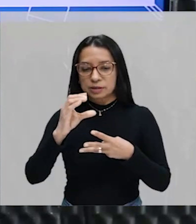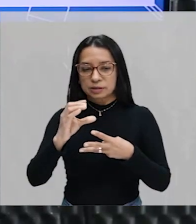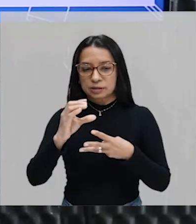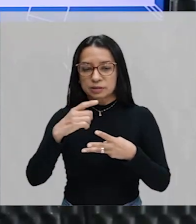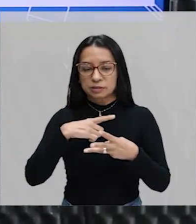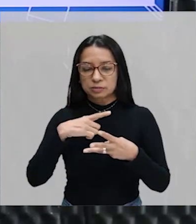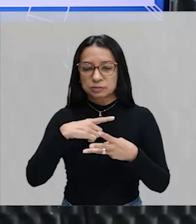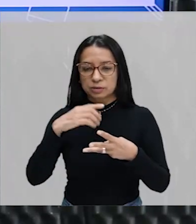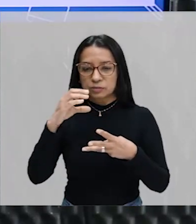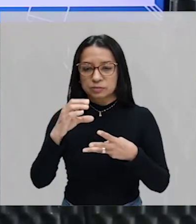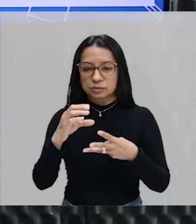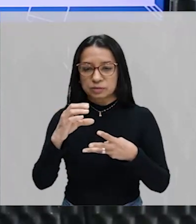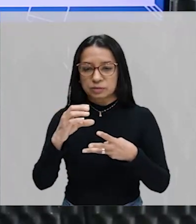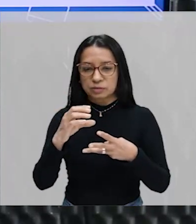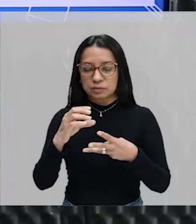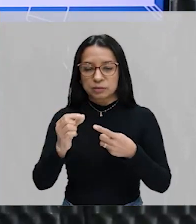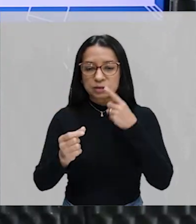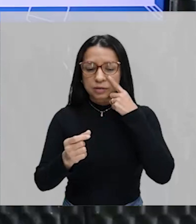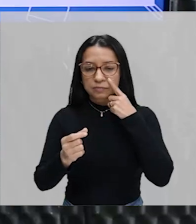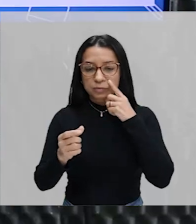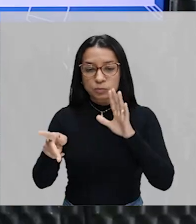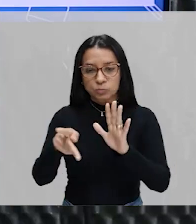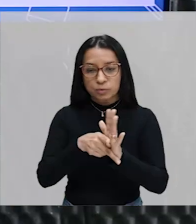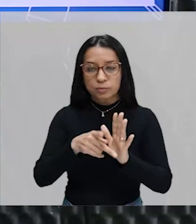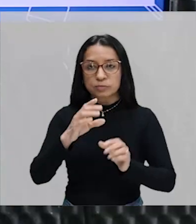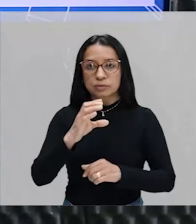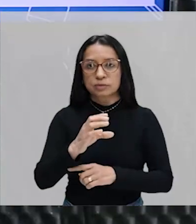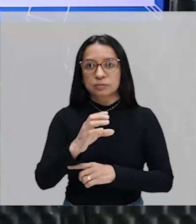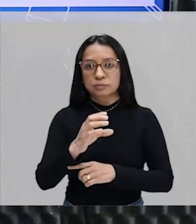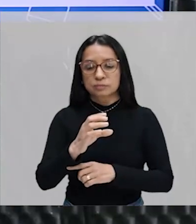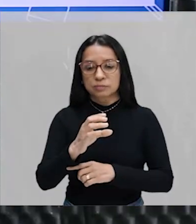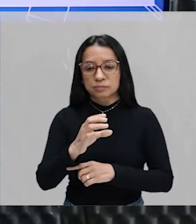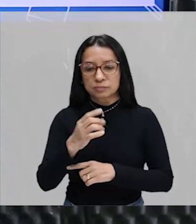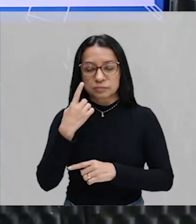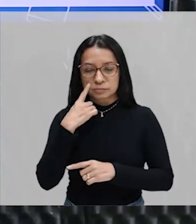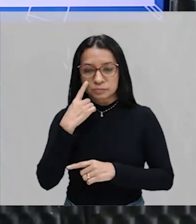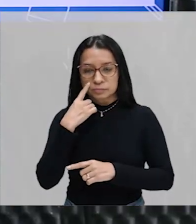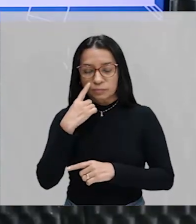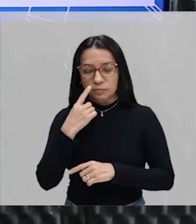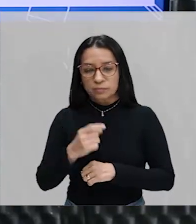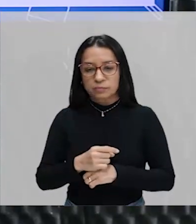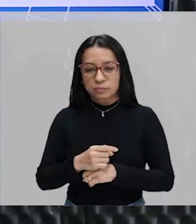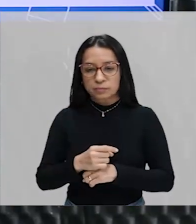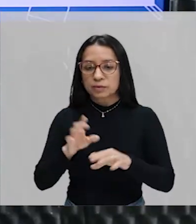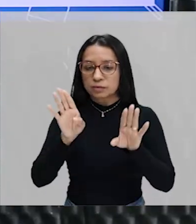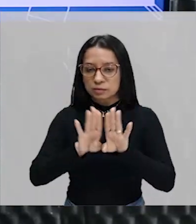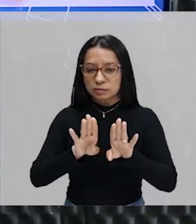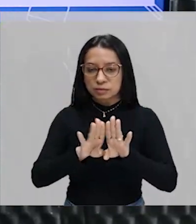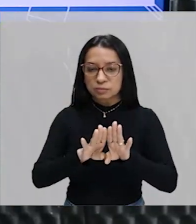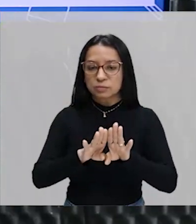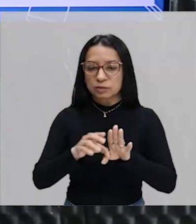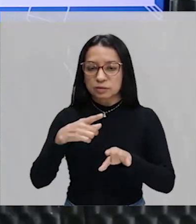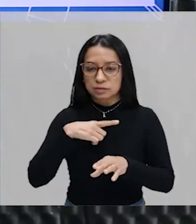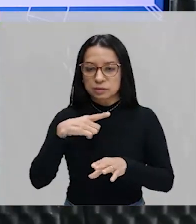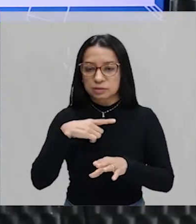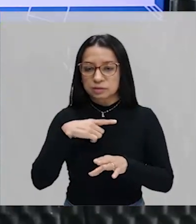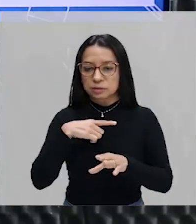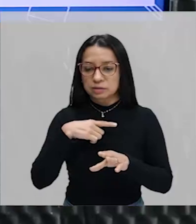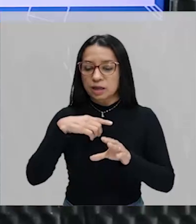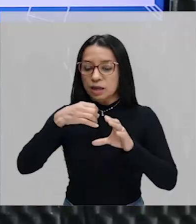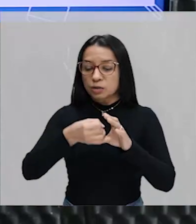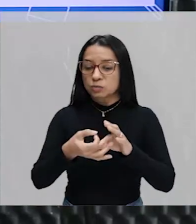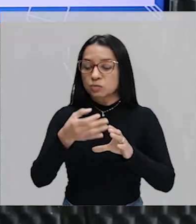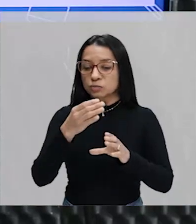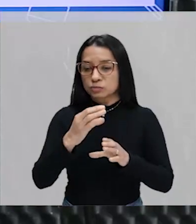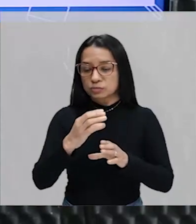interseção de A com B e identificamos o próprio C. E, olha, esse C também está presente no conjunto C, no